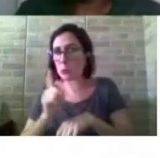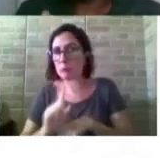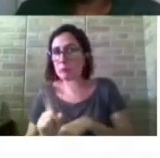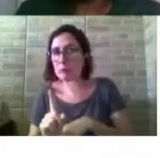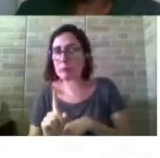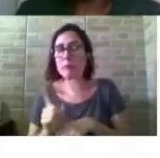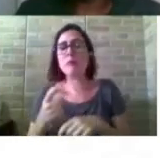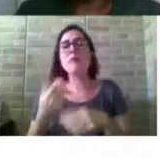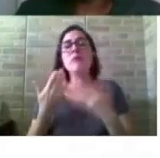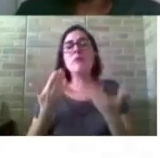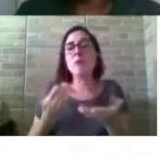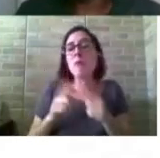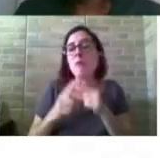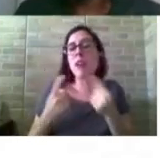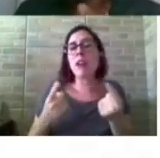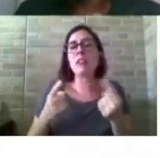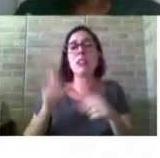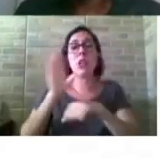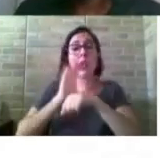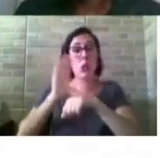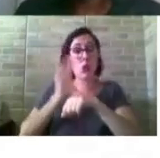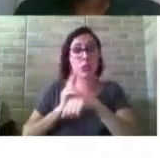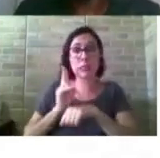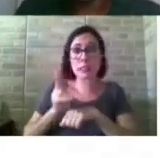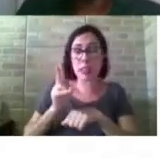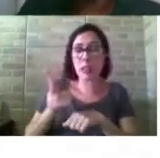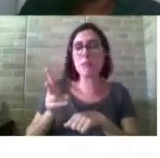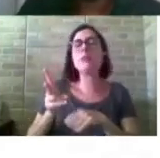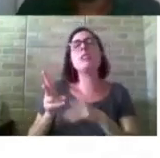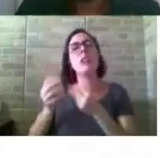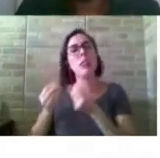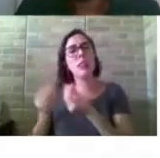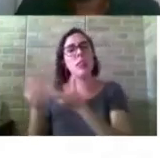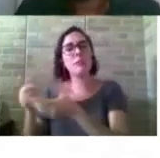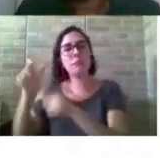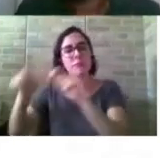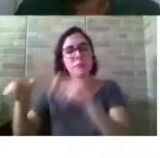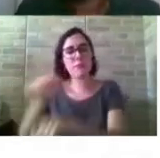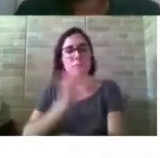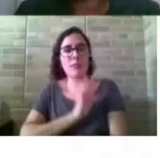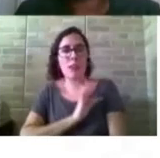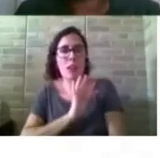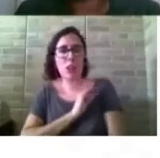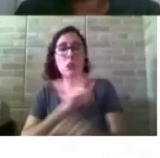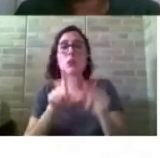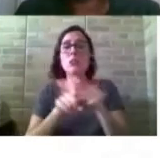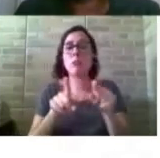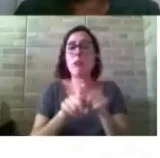esse curso é ofertado para os técnicos e também para os docentes,